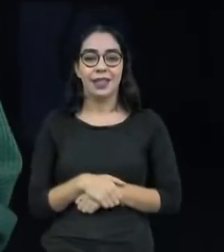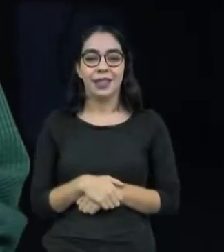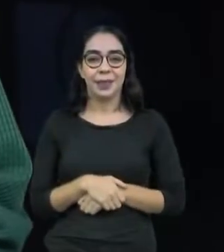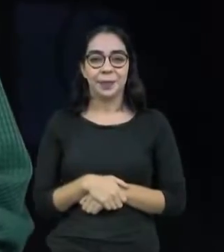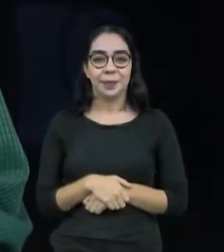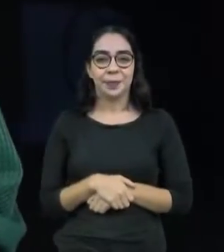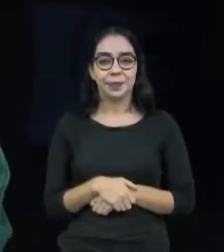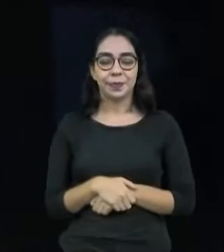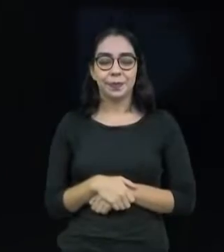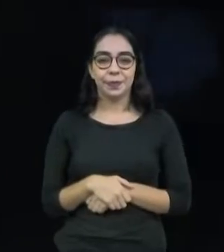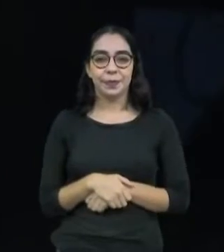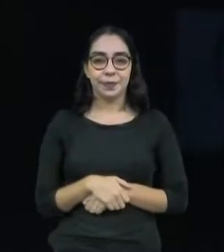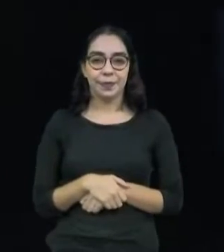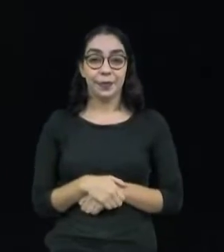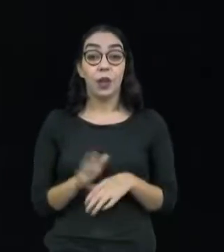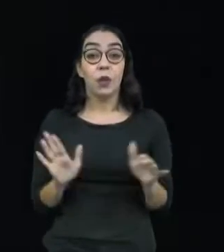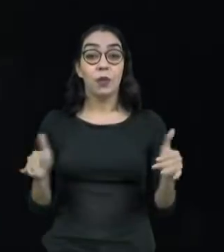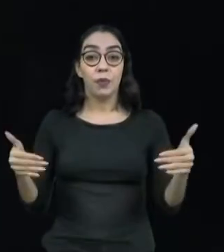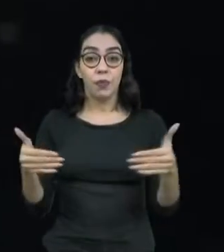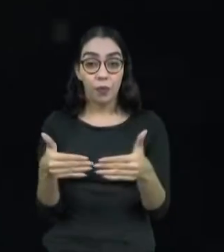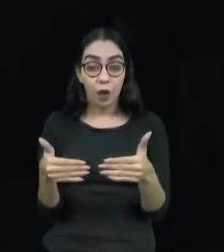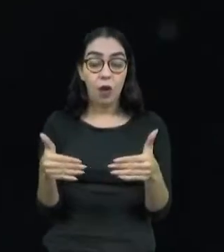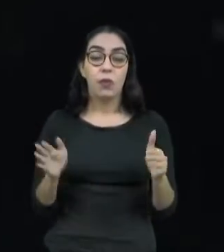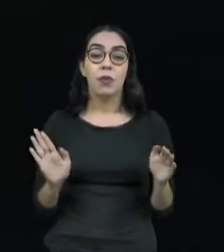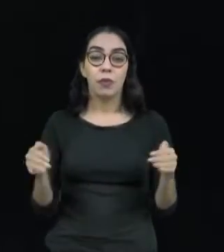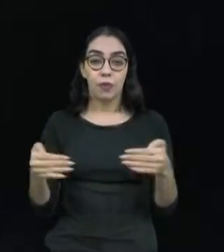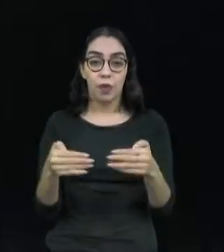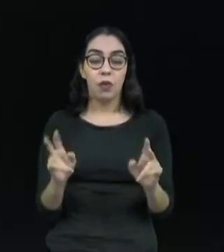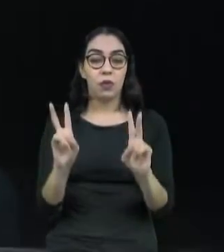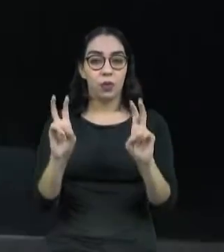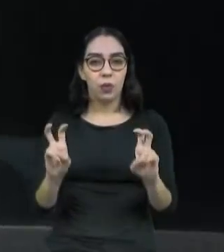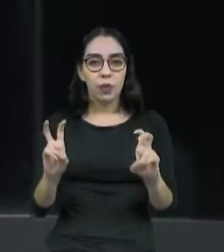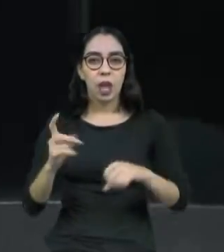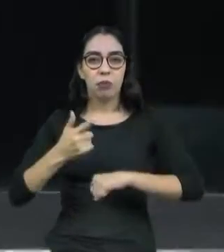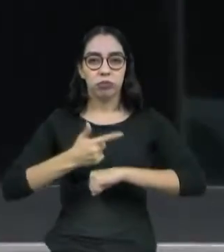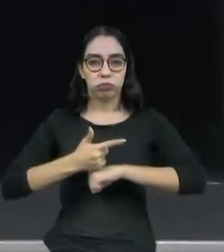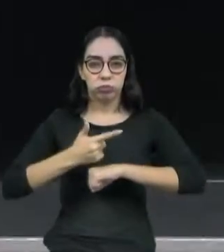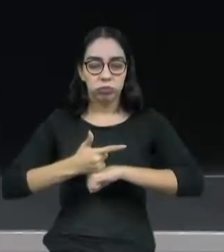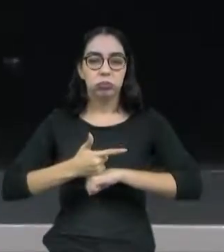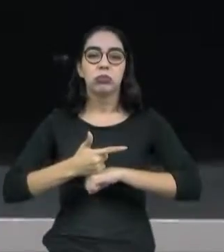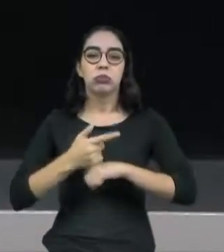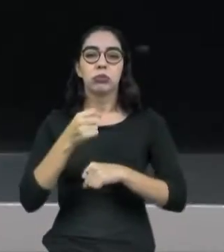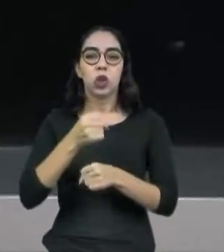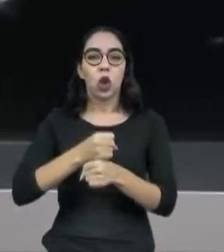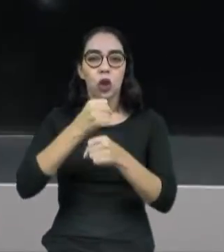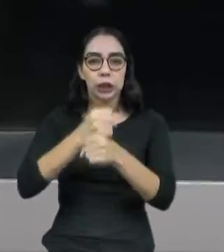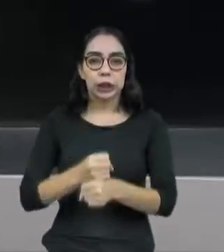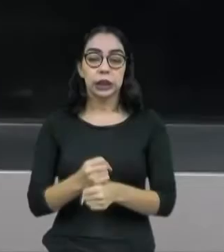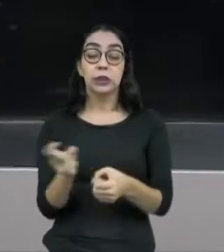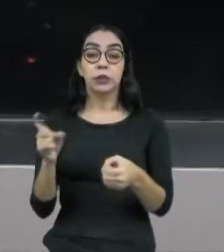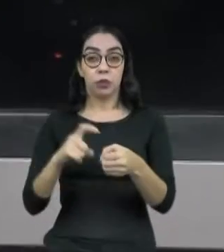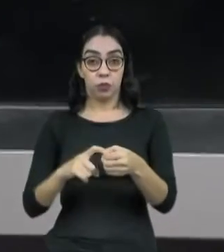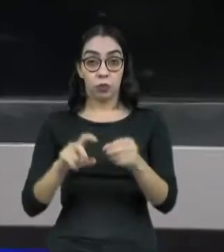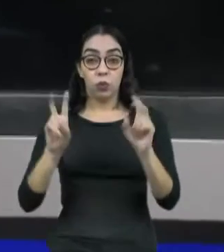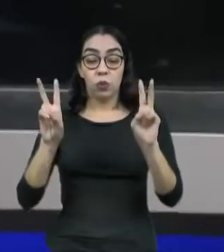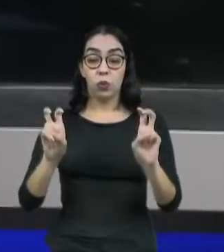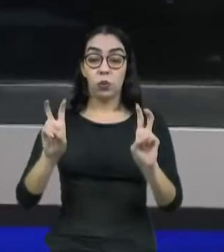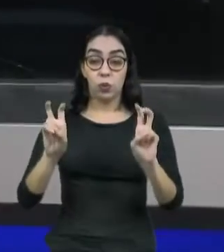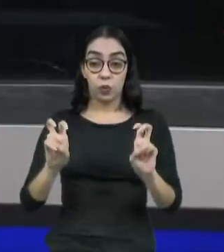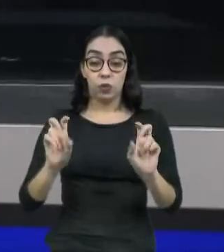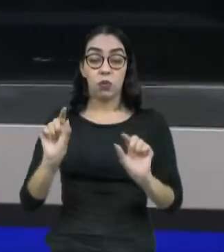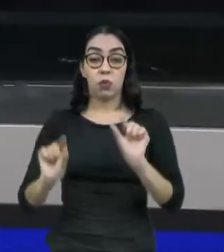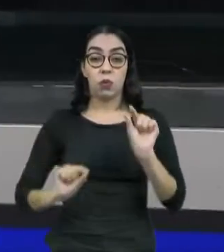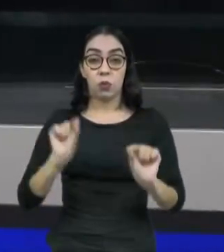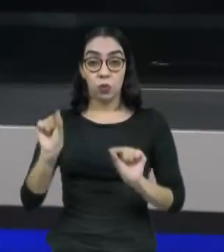O Fórum Permanente para a Requalificação da Praia do Futuro voltou a se reunir para debater a questão da